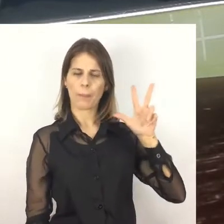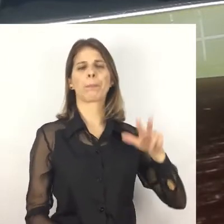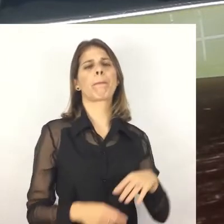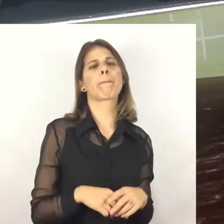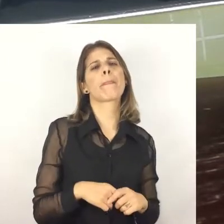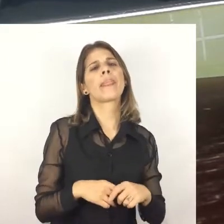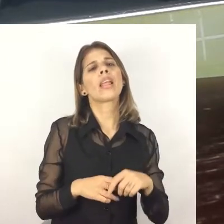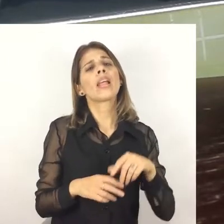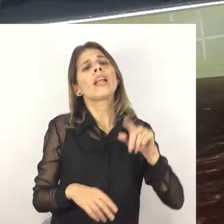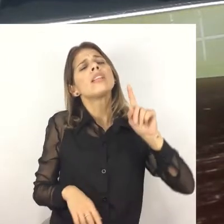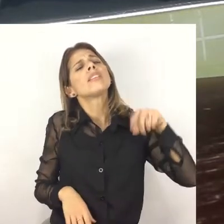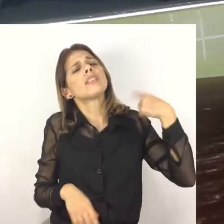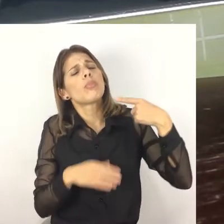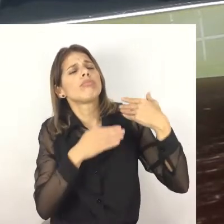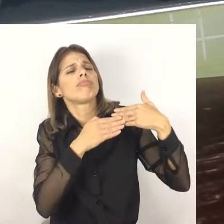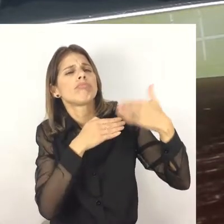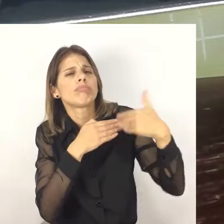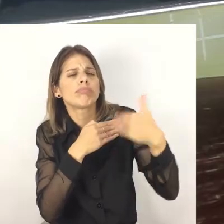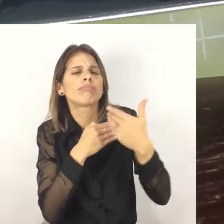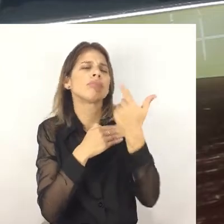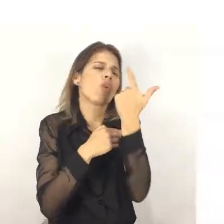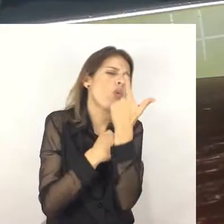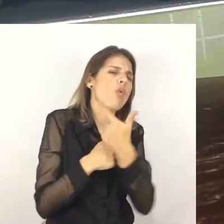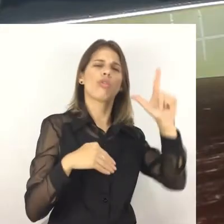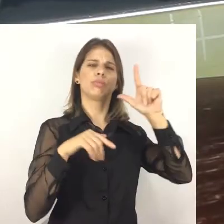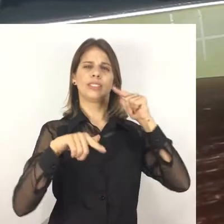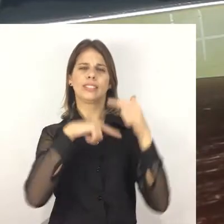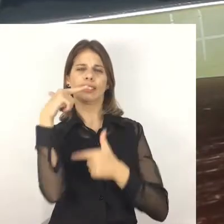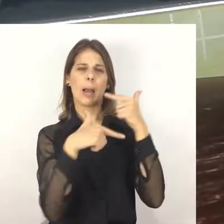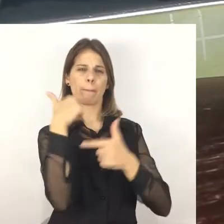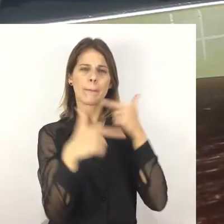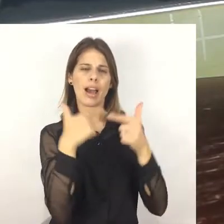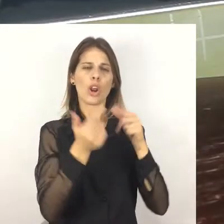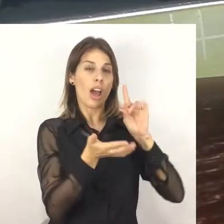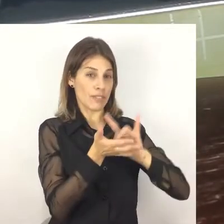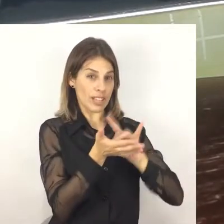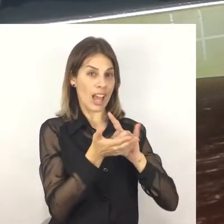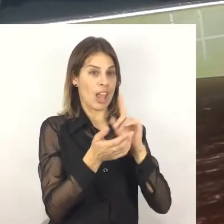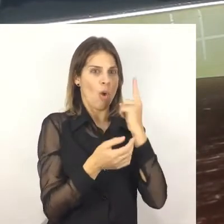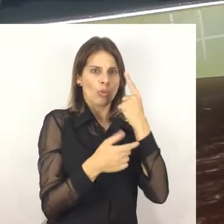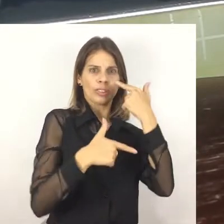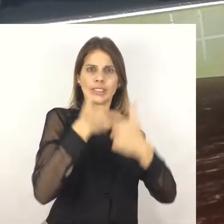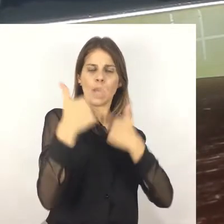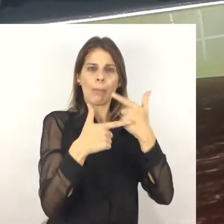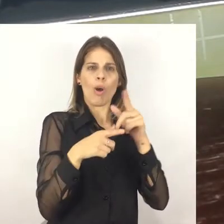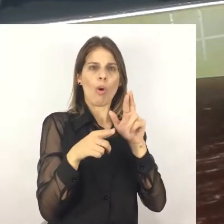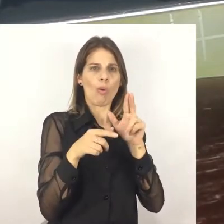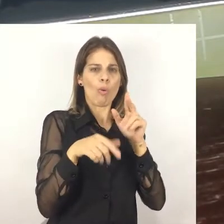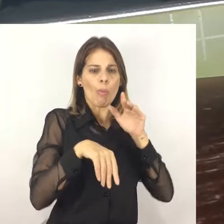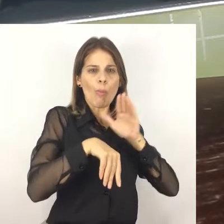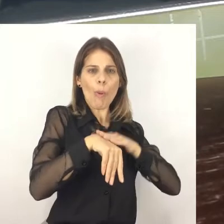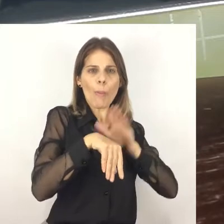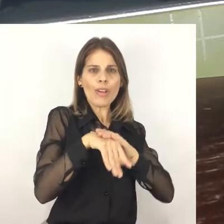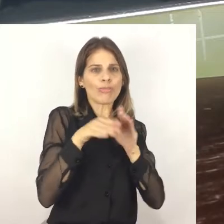um coletivo, como agora se diz, que a gente chamou de Projeto de Arte em Torno. Esse trabalho, que são as estabilidades tropicais,